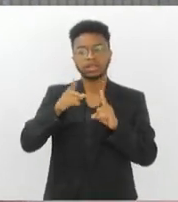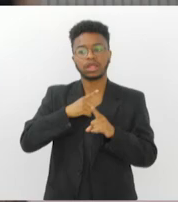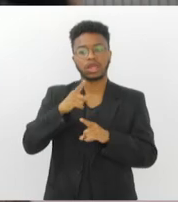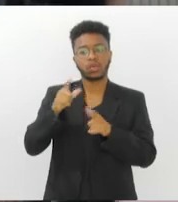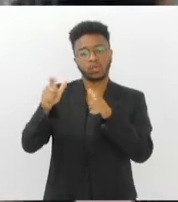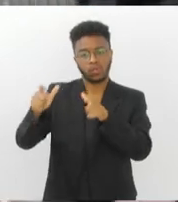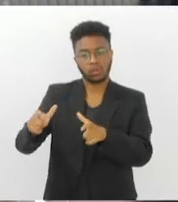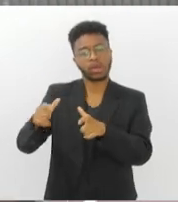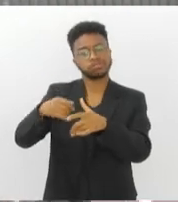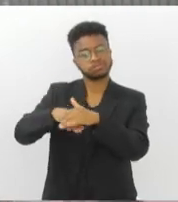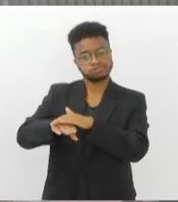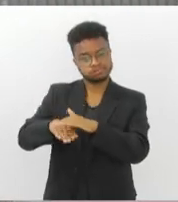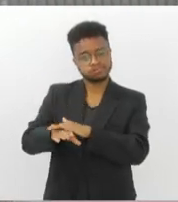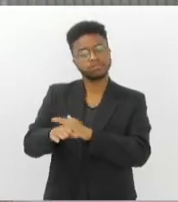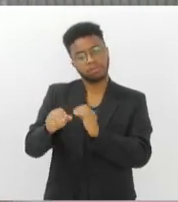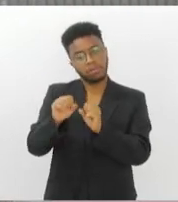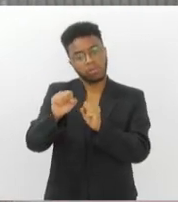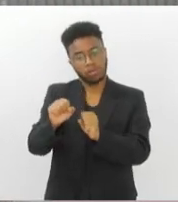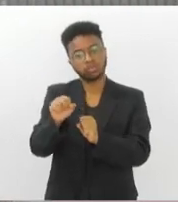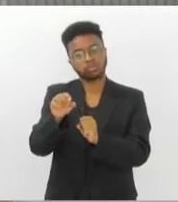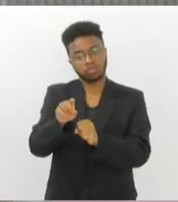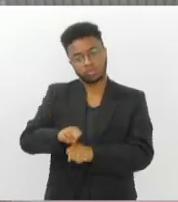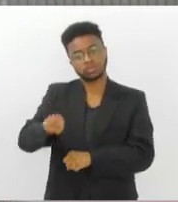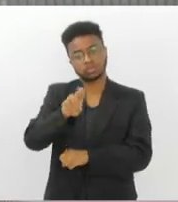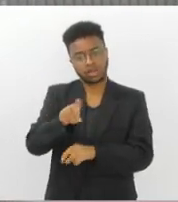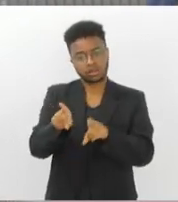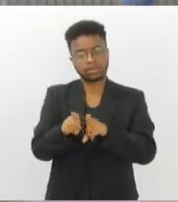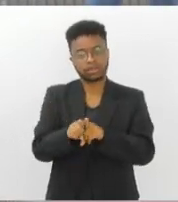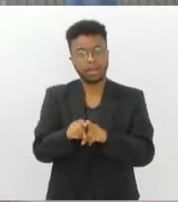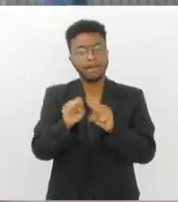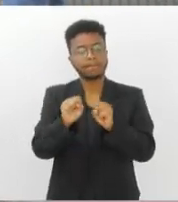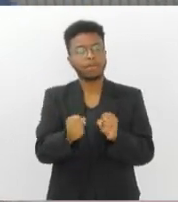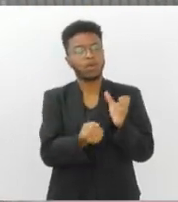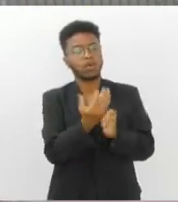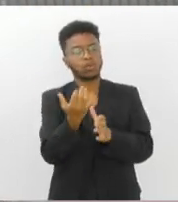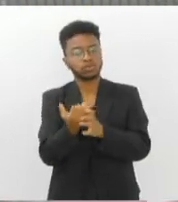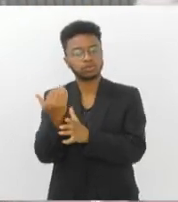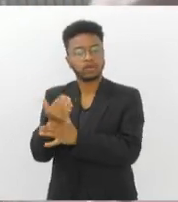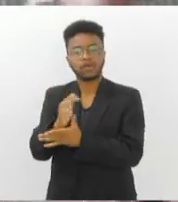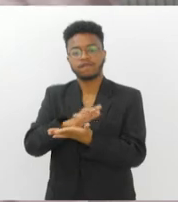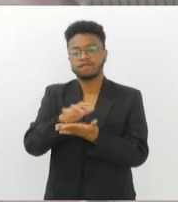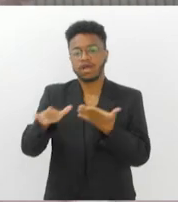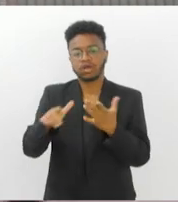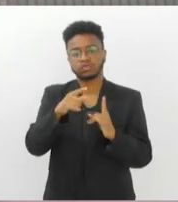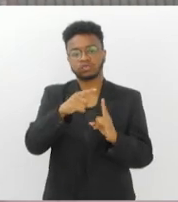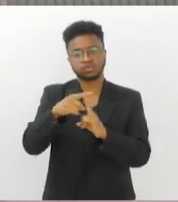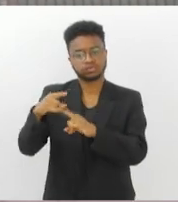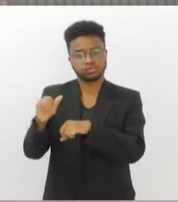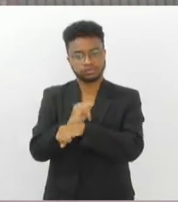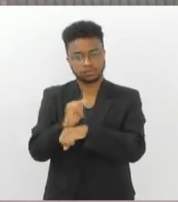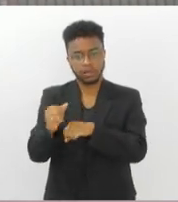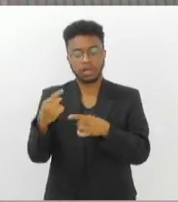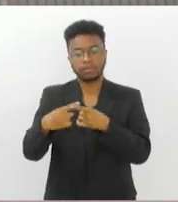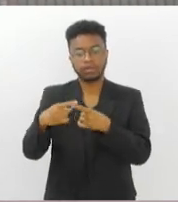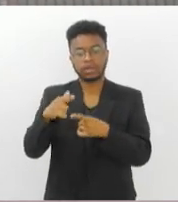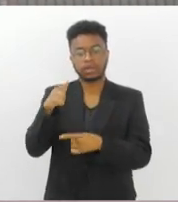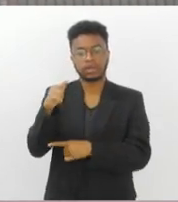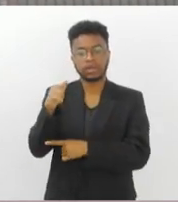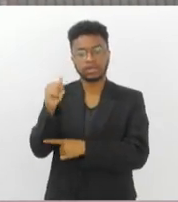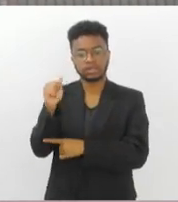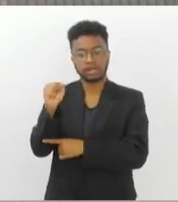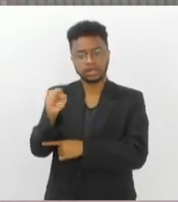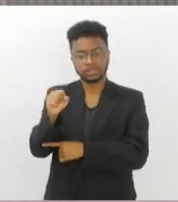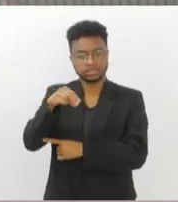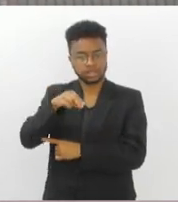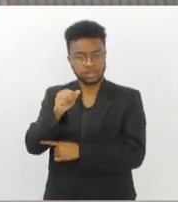pode ser explorado comercialmente e ele pode ser produzido por diversas outras fontes. O gás natural, por exemplo, que o Rio de